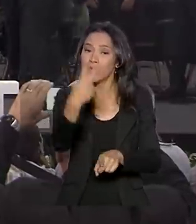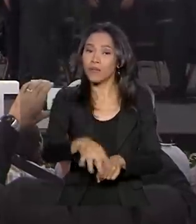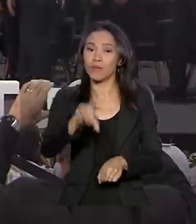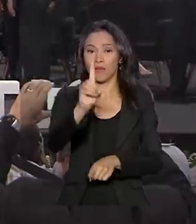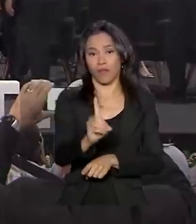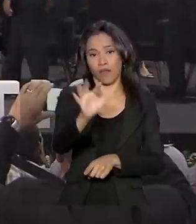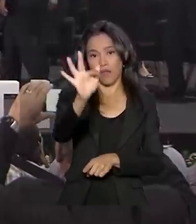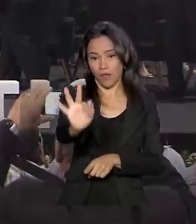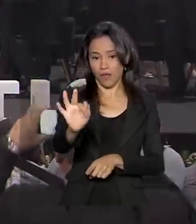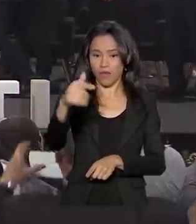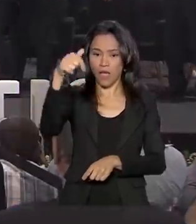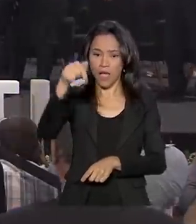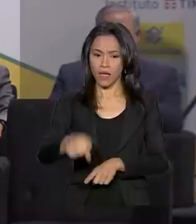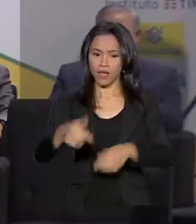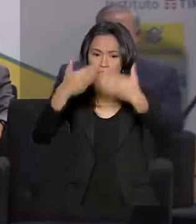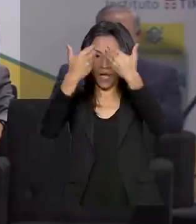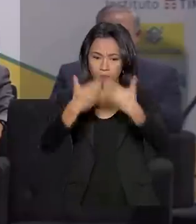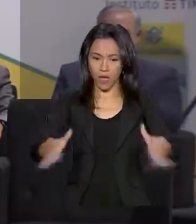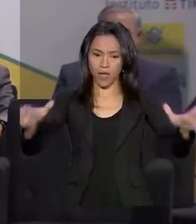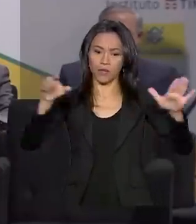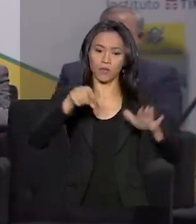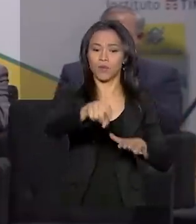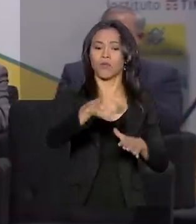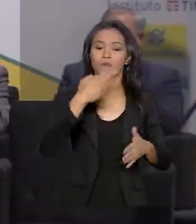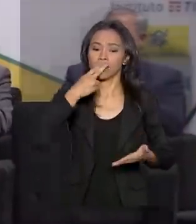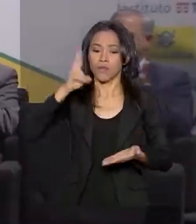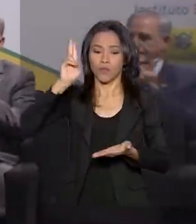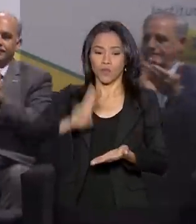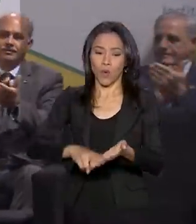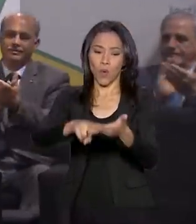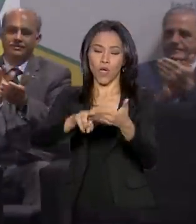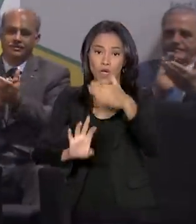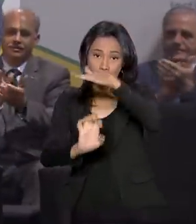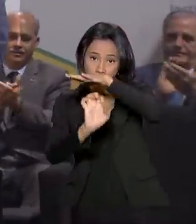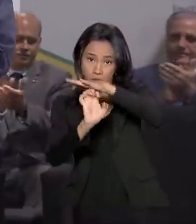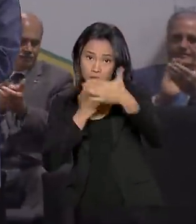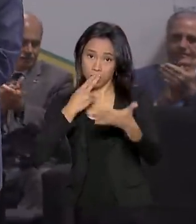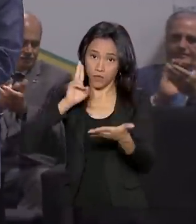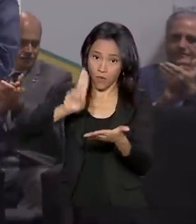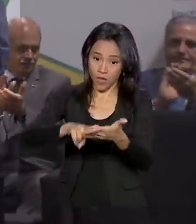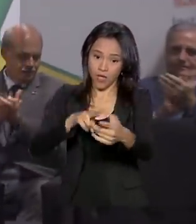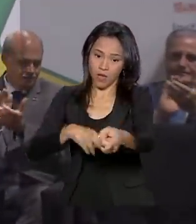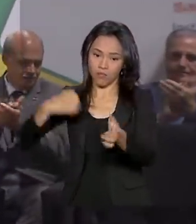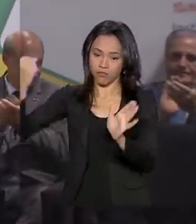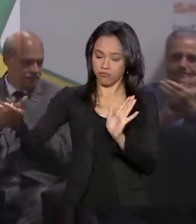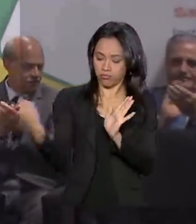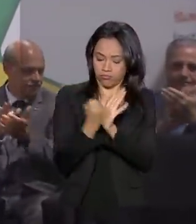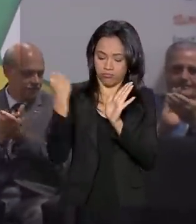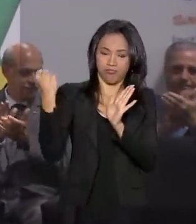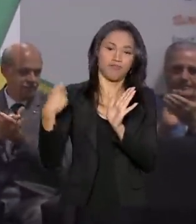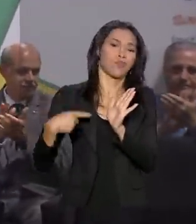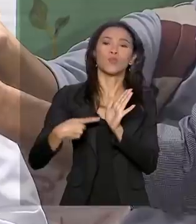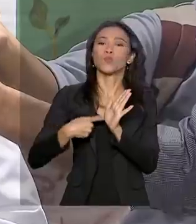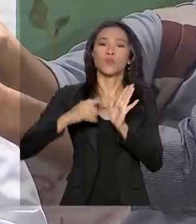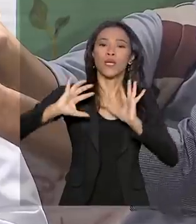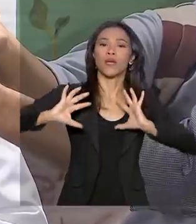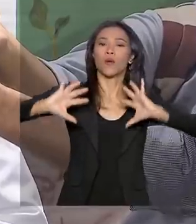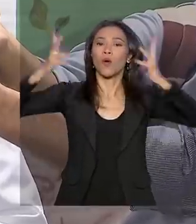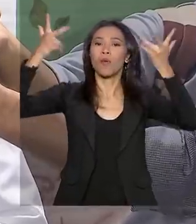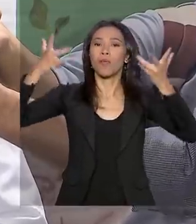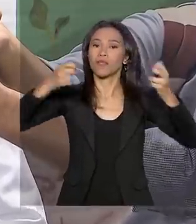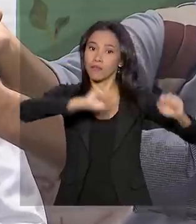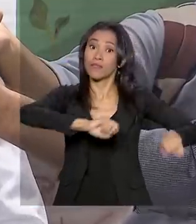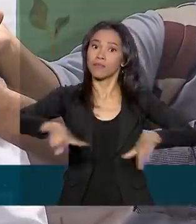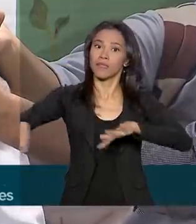abertura do evento em Brasília, os Correios lançaram um selo personalizado e um carimbo comemorativo. Uma amostra